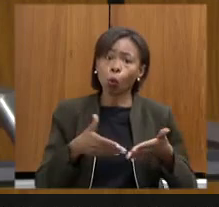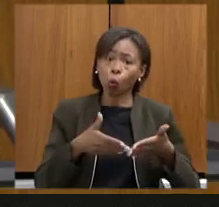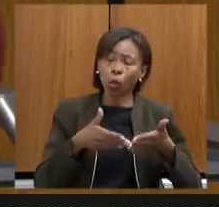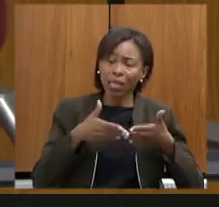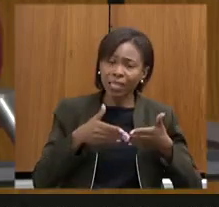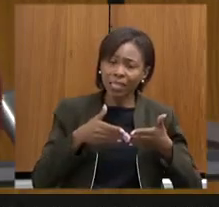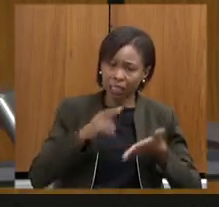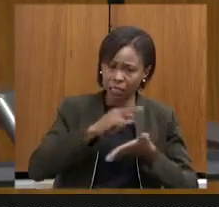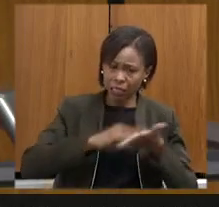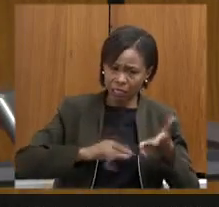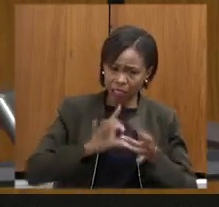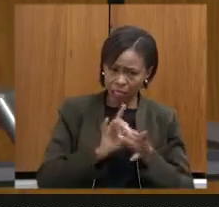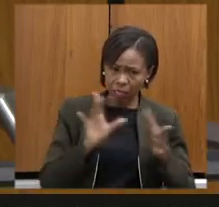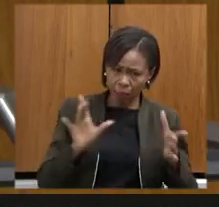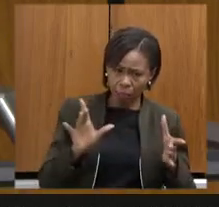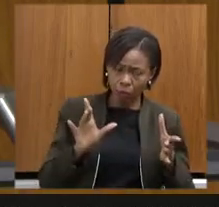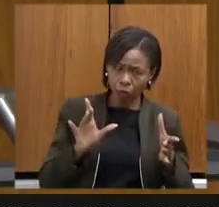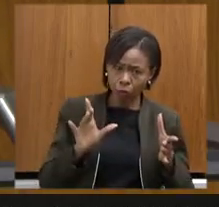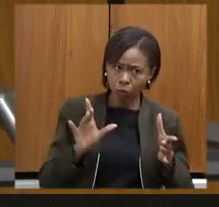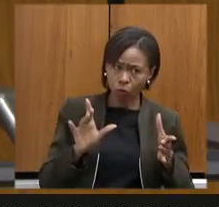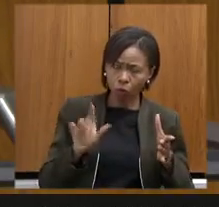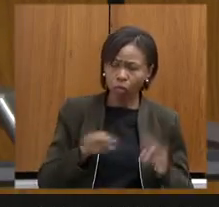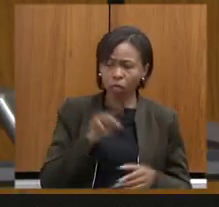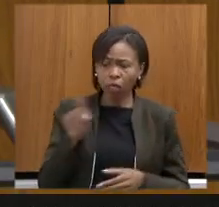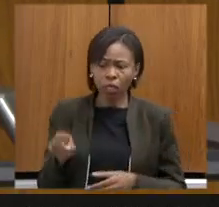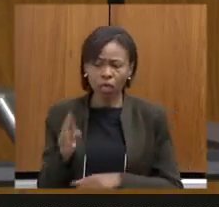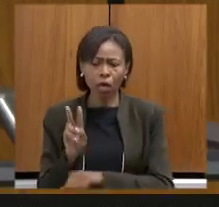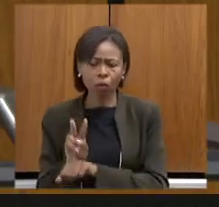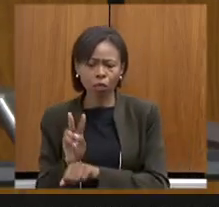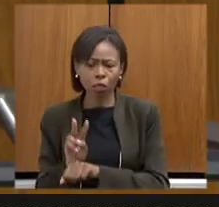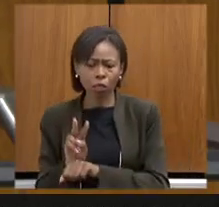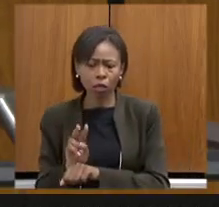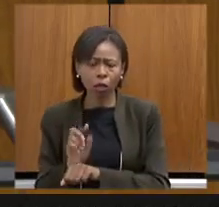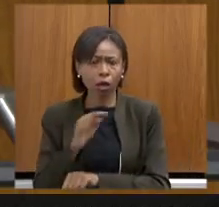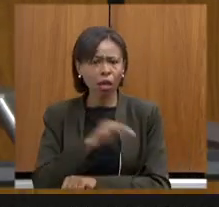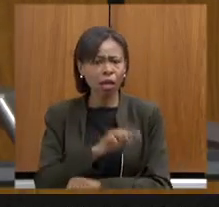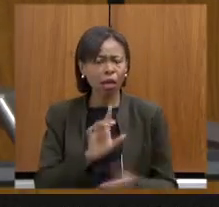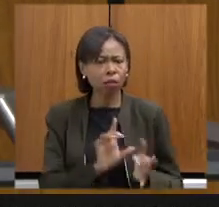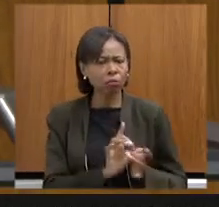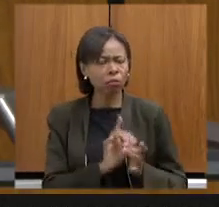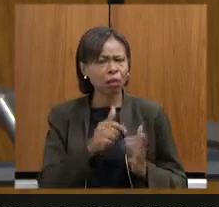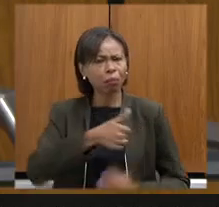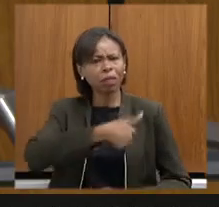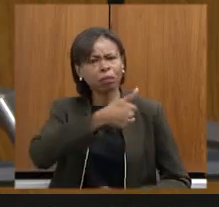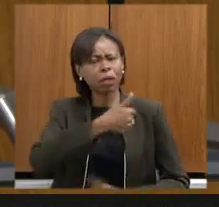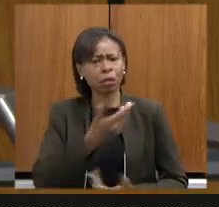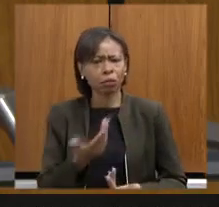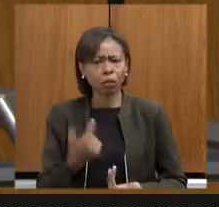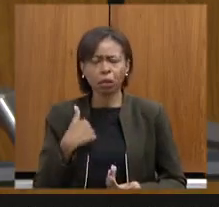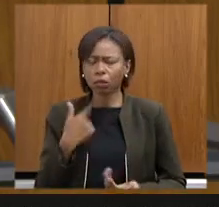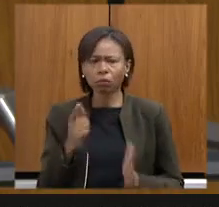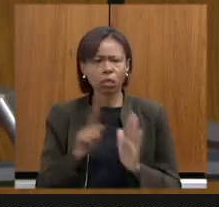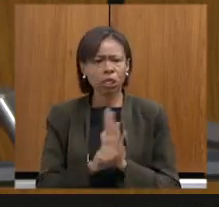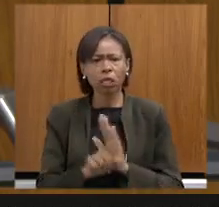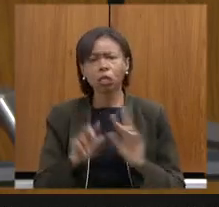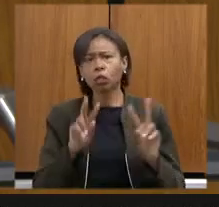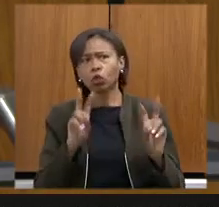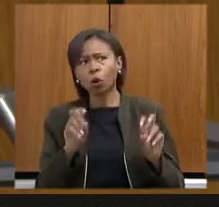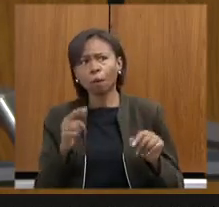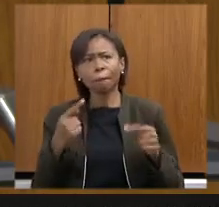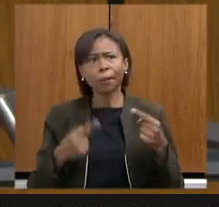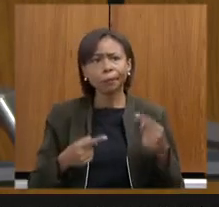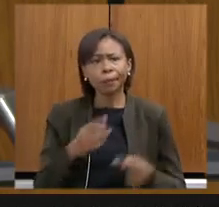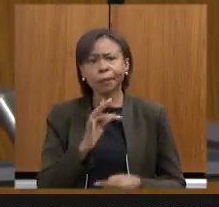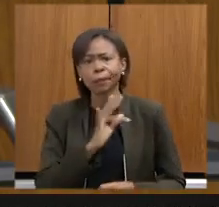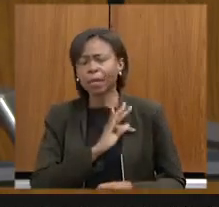foi pautado antes da proteção esse foi meu questionamento eu nem entrei no debate técnico porque em três minutos aqui não é possível